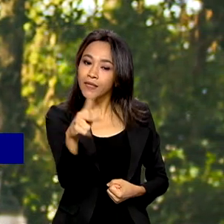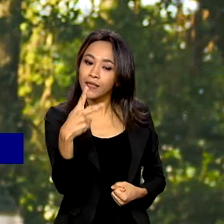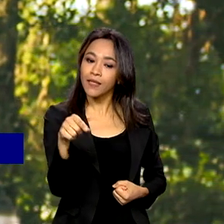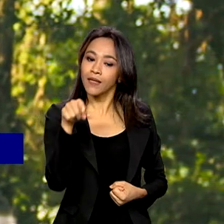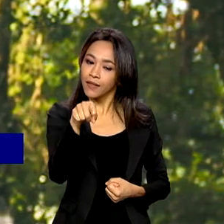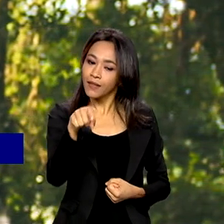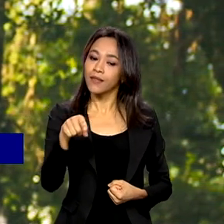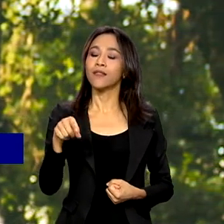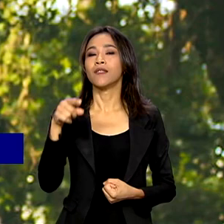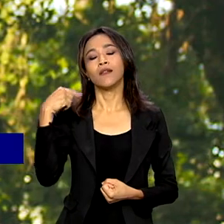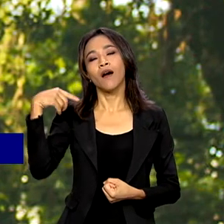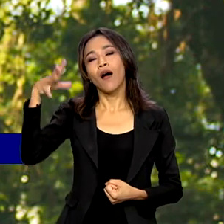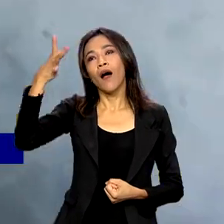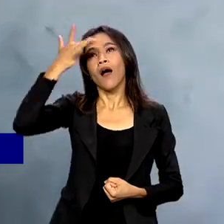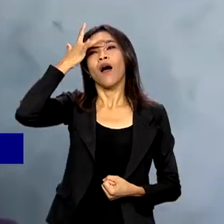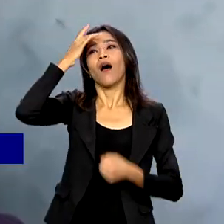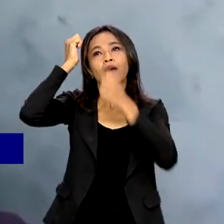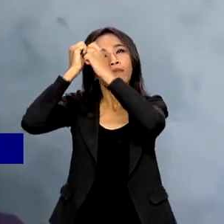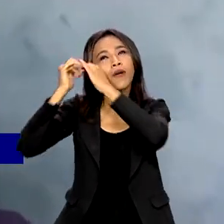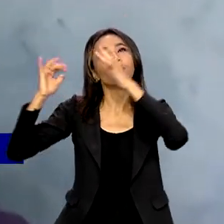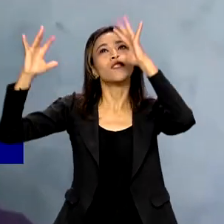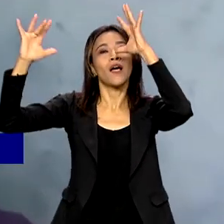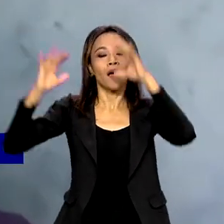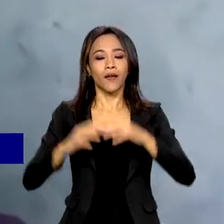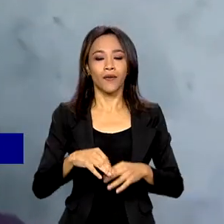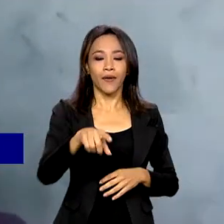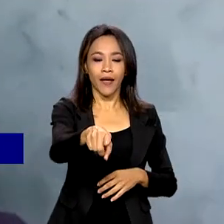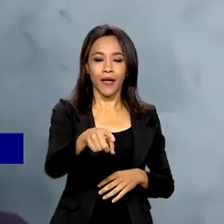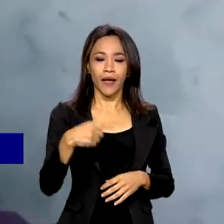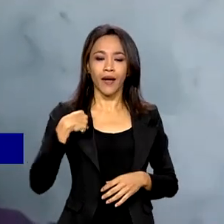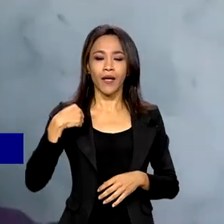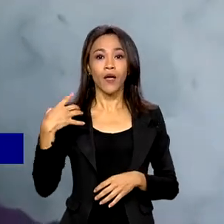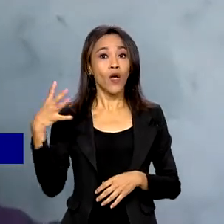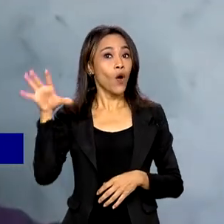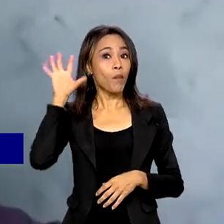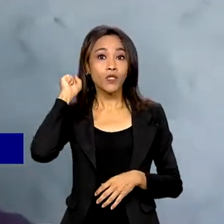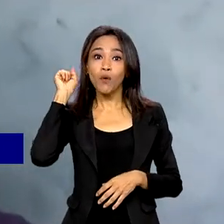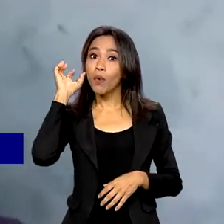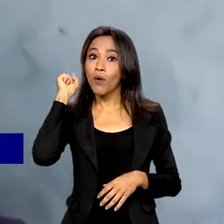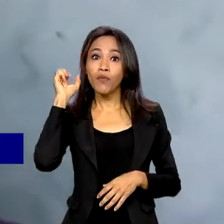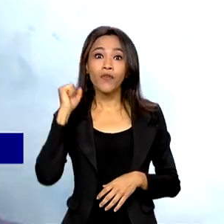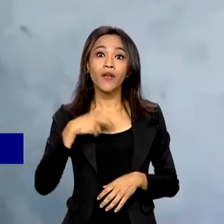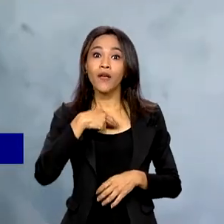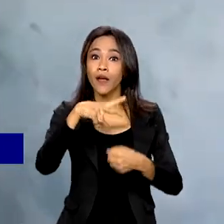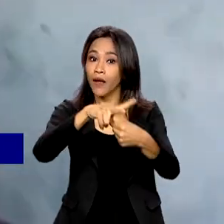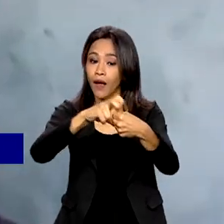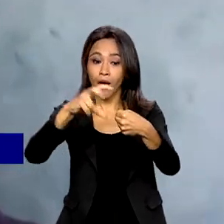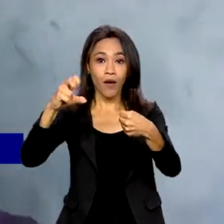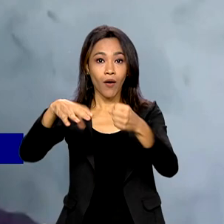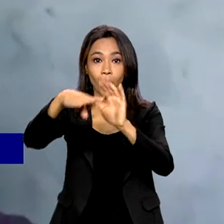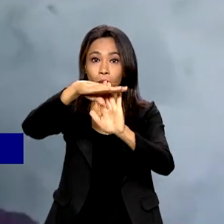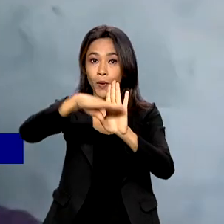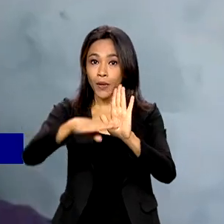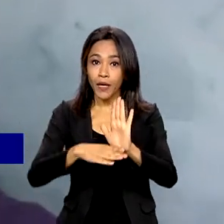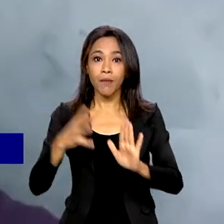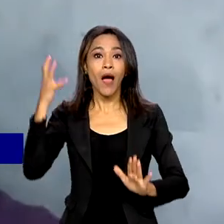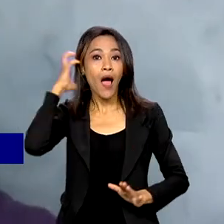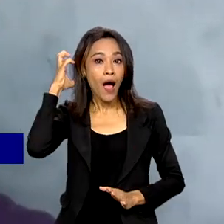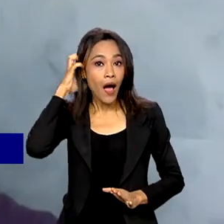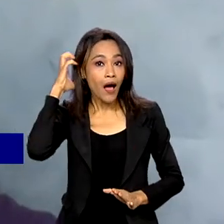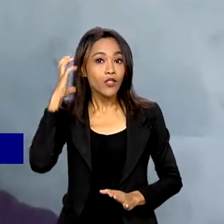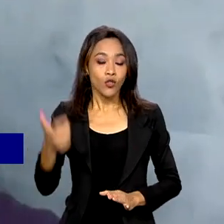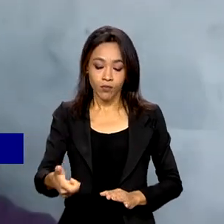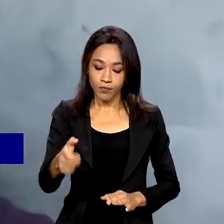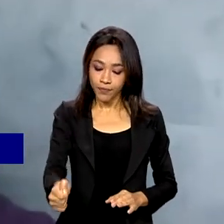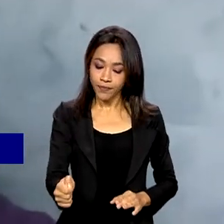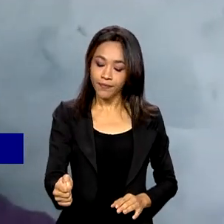imaginário de gerações. Eu saía com o carro apenas para ouvir a rádio e ouvir a Voz do Brasil. Enquanto a rádio existir, enquanto